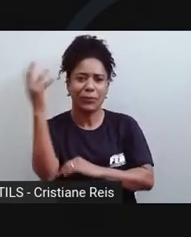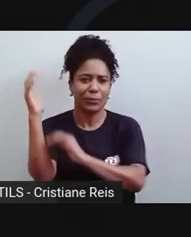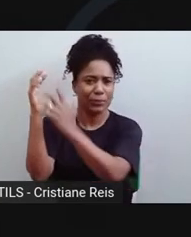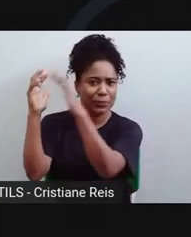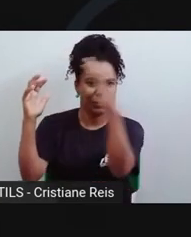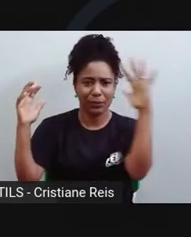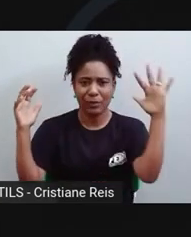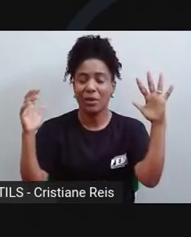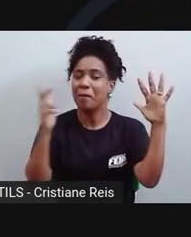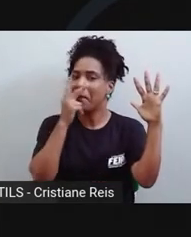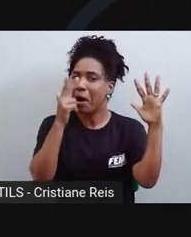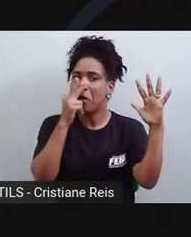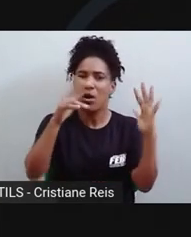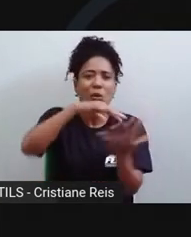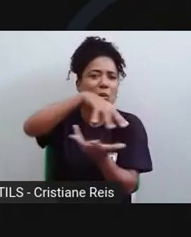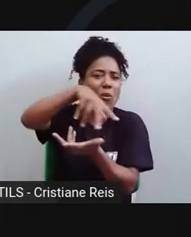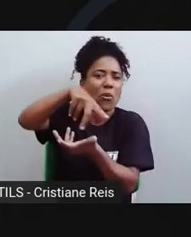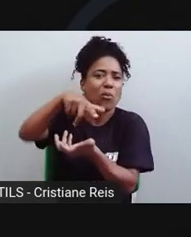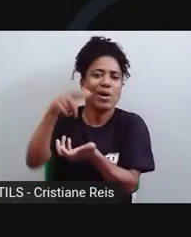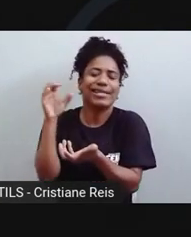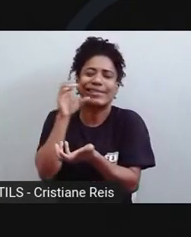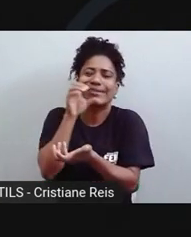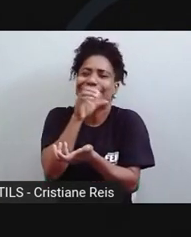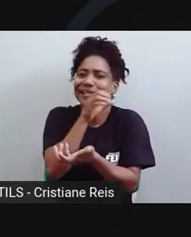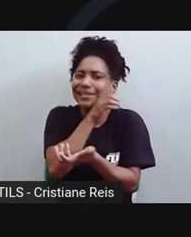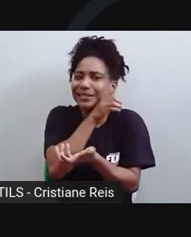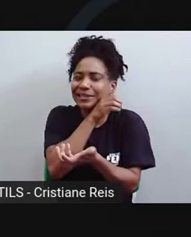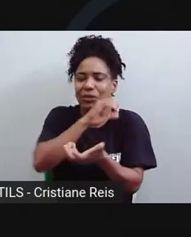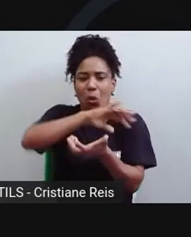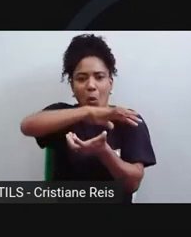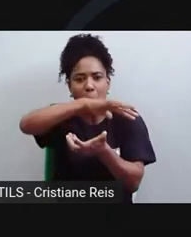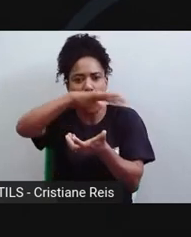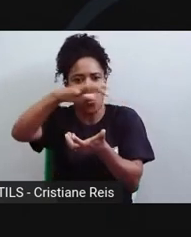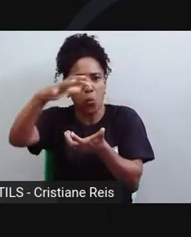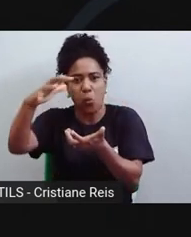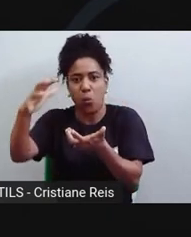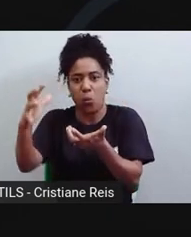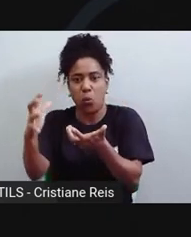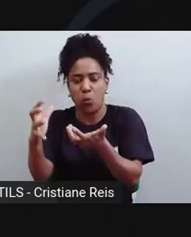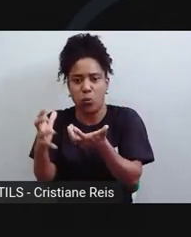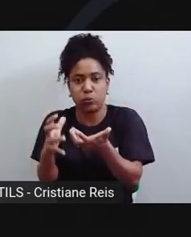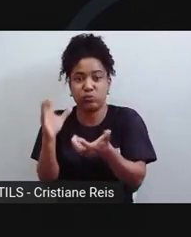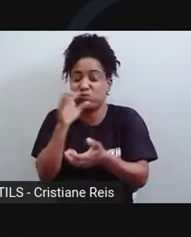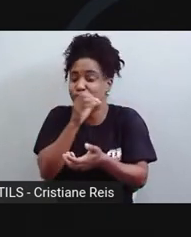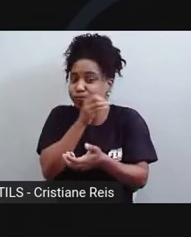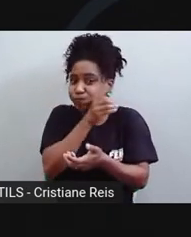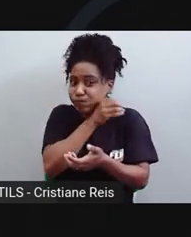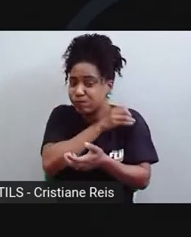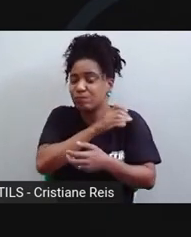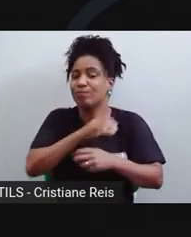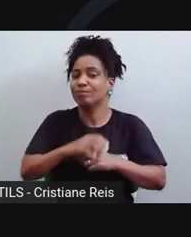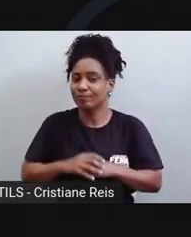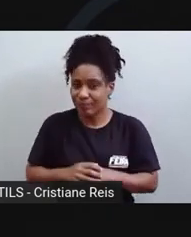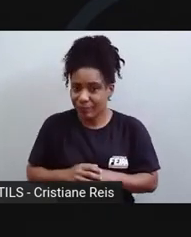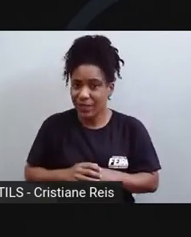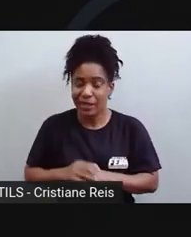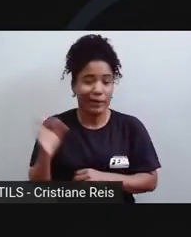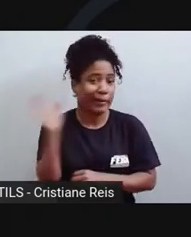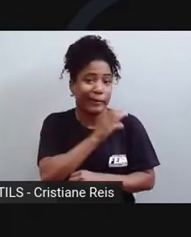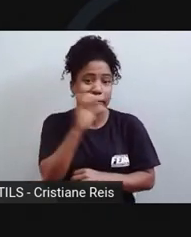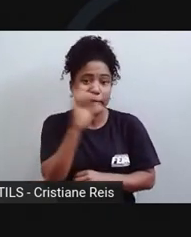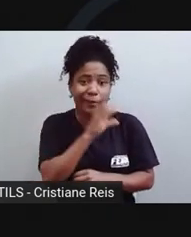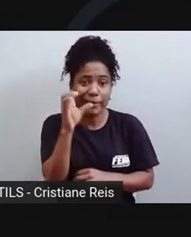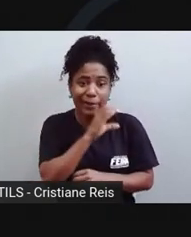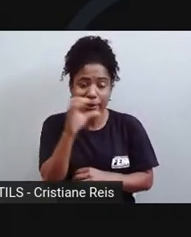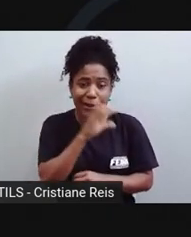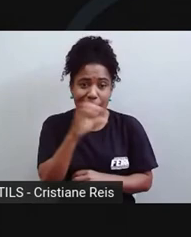aquecimento global. E essa, digamos, alteração dos padrões climáticos estaria acontecendo mais rápido do que os modelos